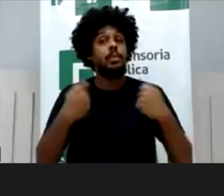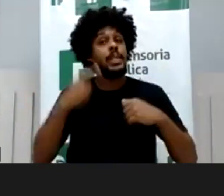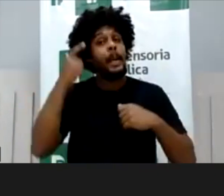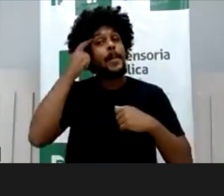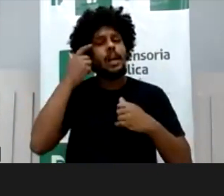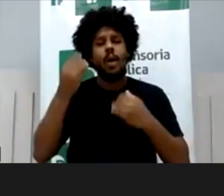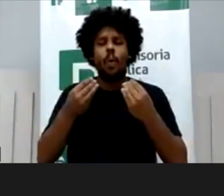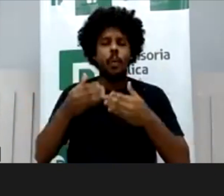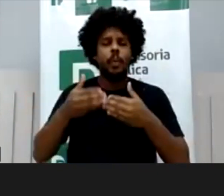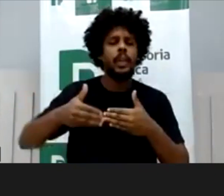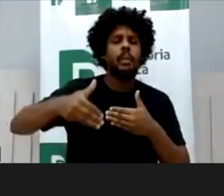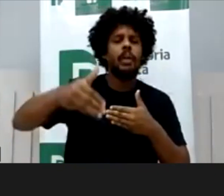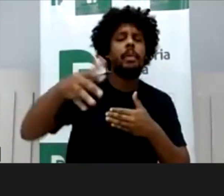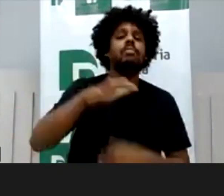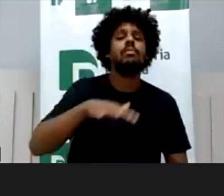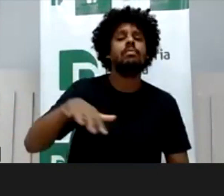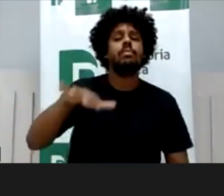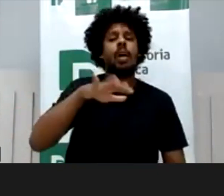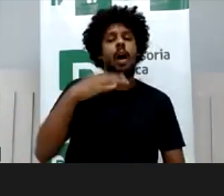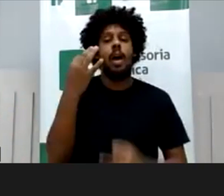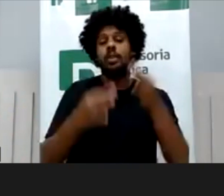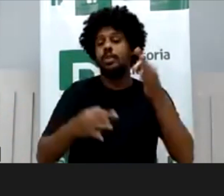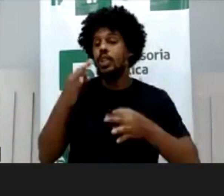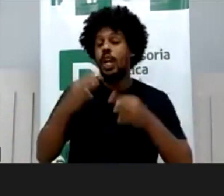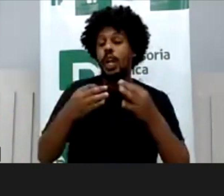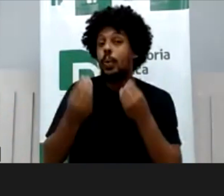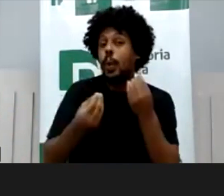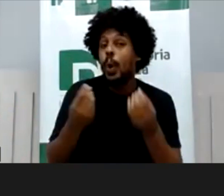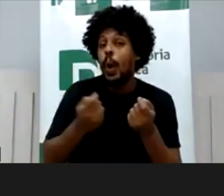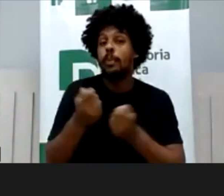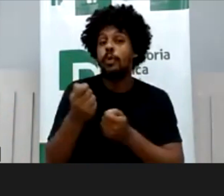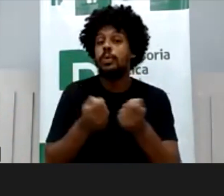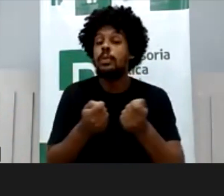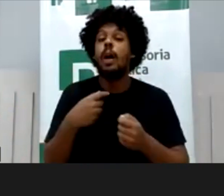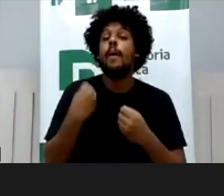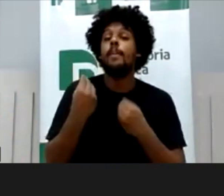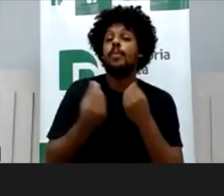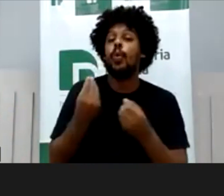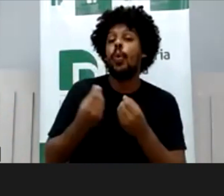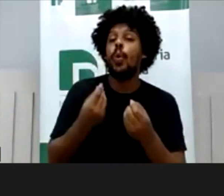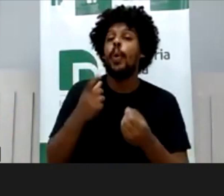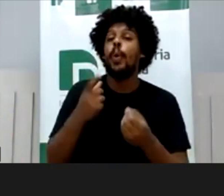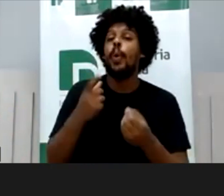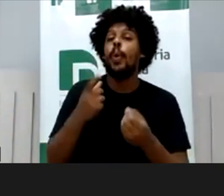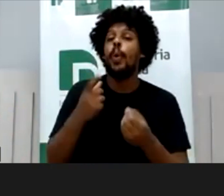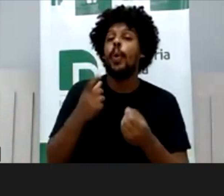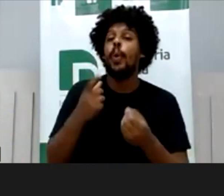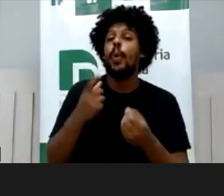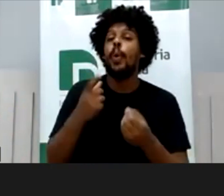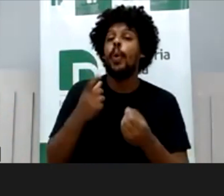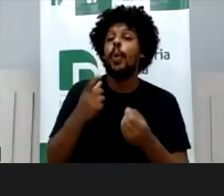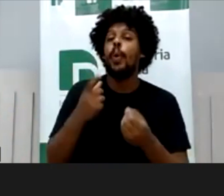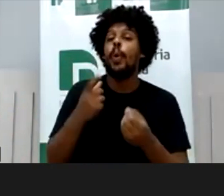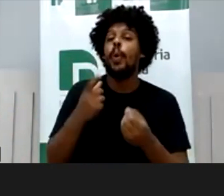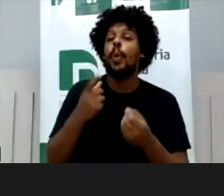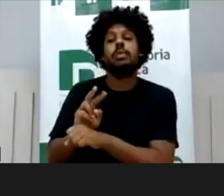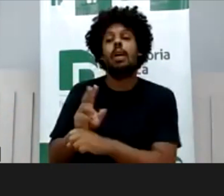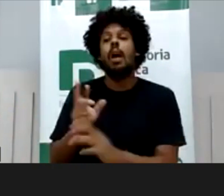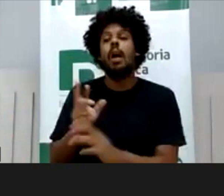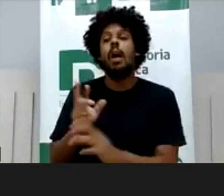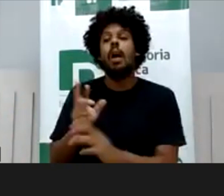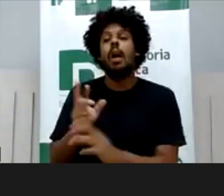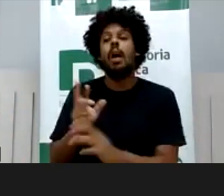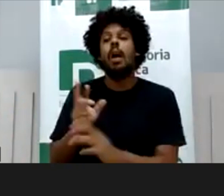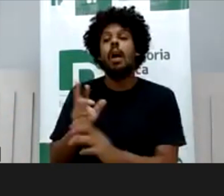intervir, como que, né, de certo modo, elas precisam ser resguardadas, né, essas relações, essa